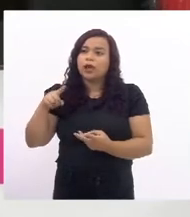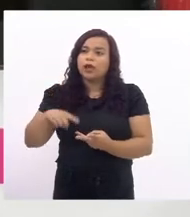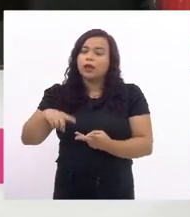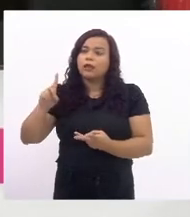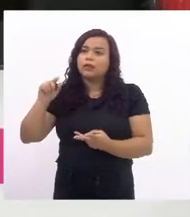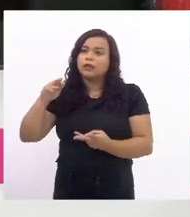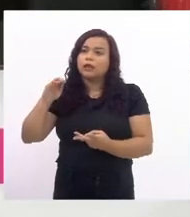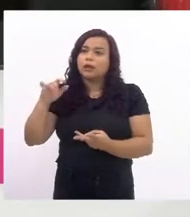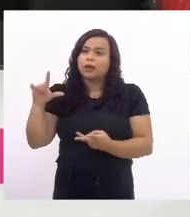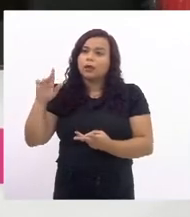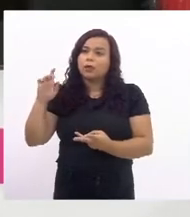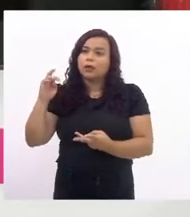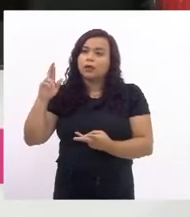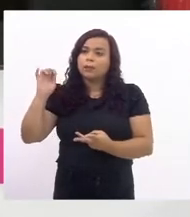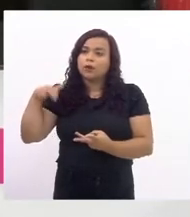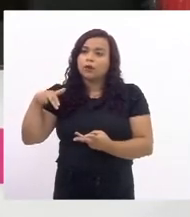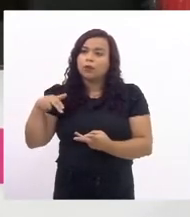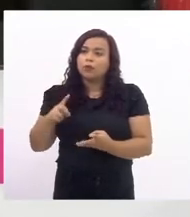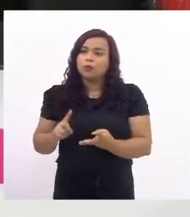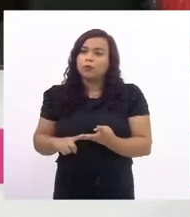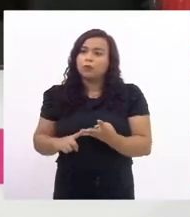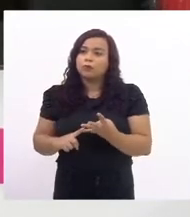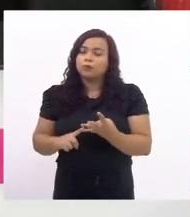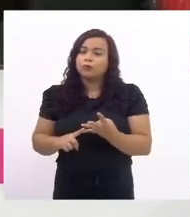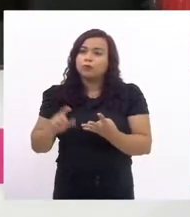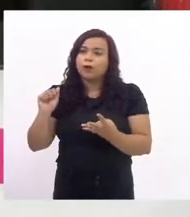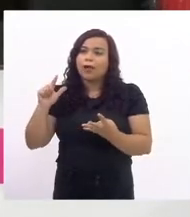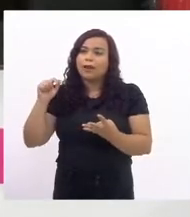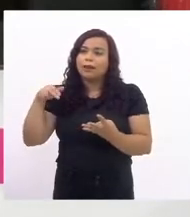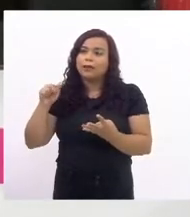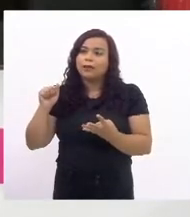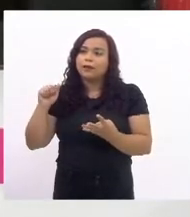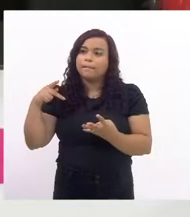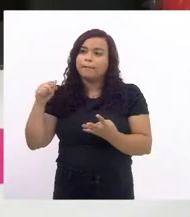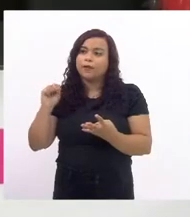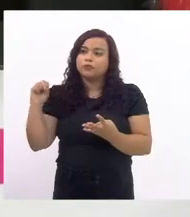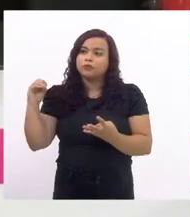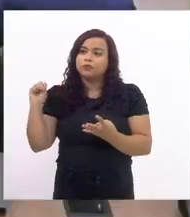Liberon deputada Alana Passos